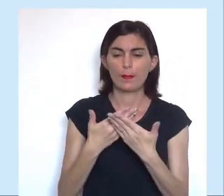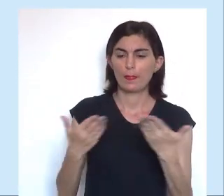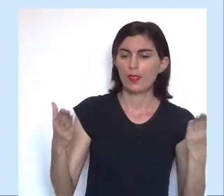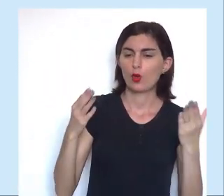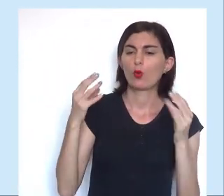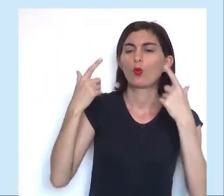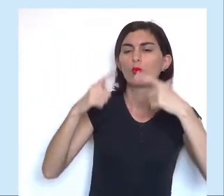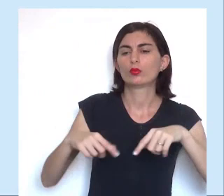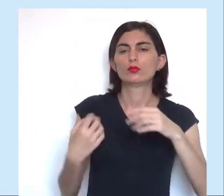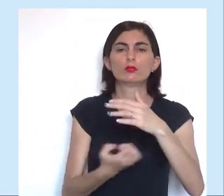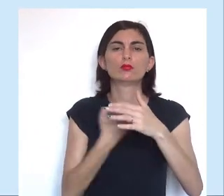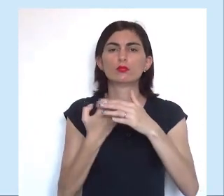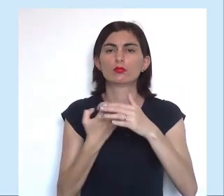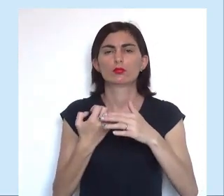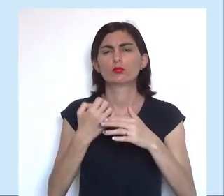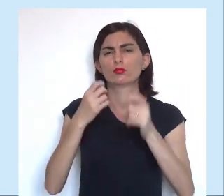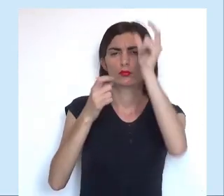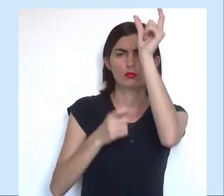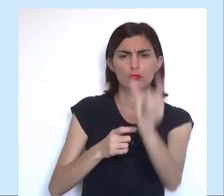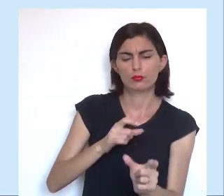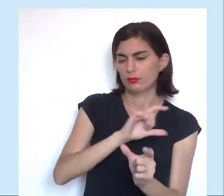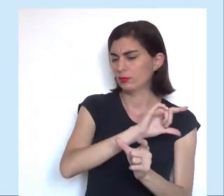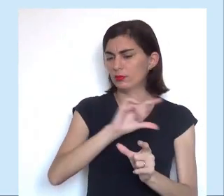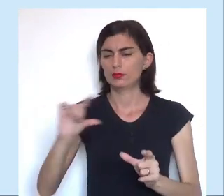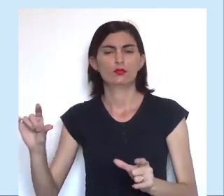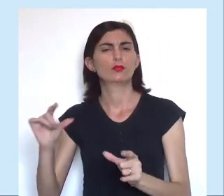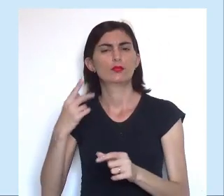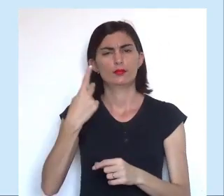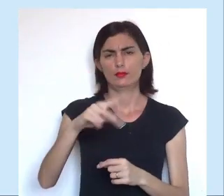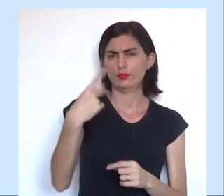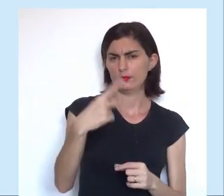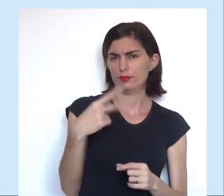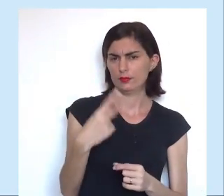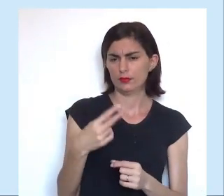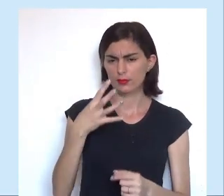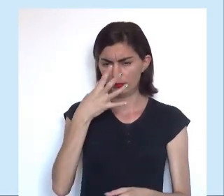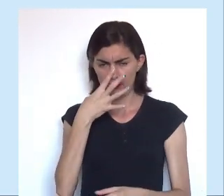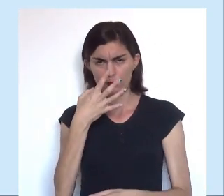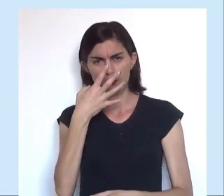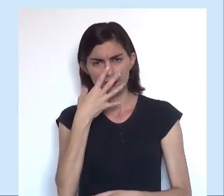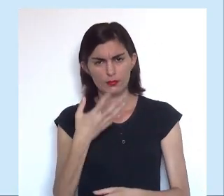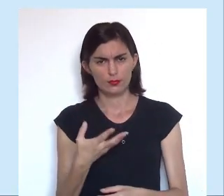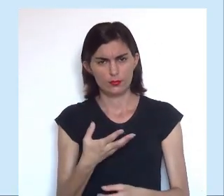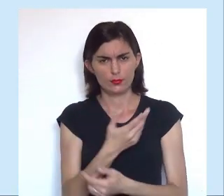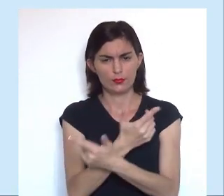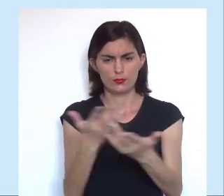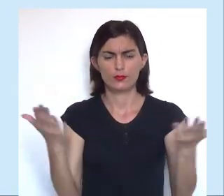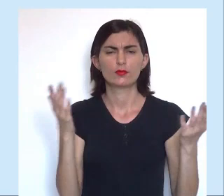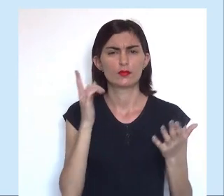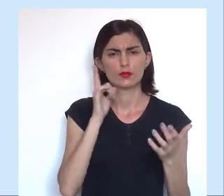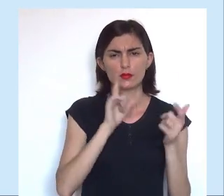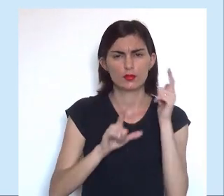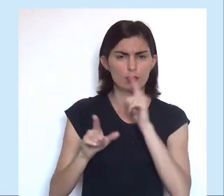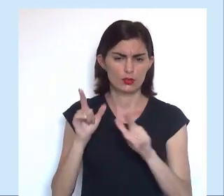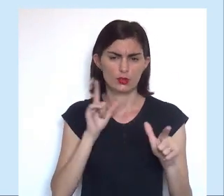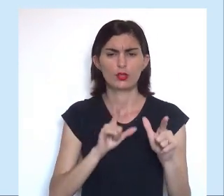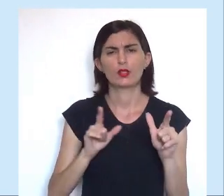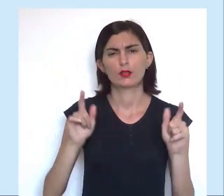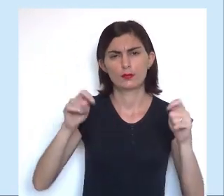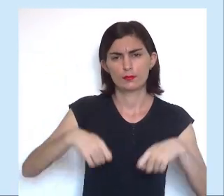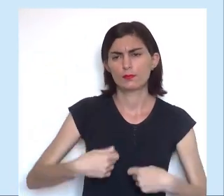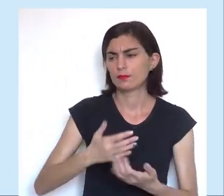a fonte, o exeixo. Que com essa observação, você terá